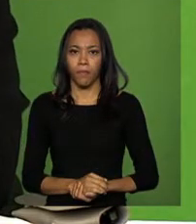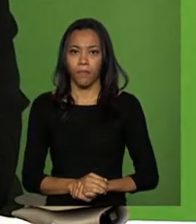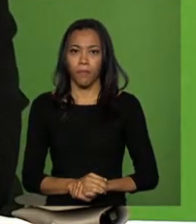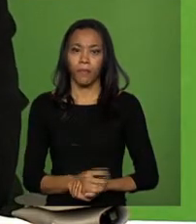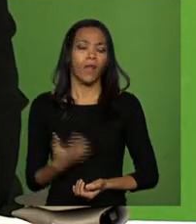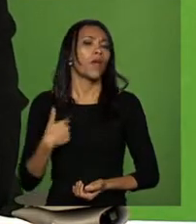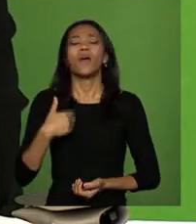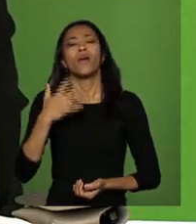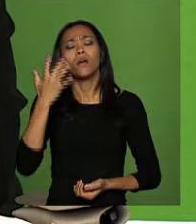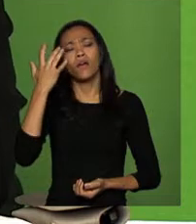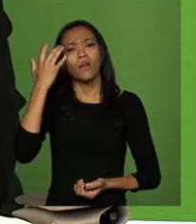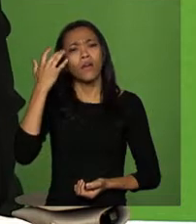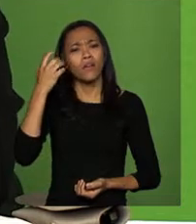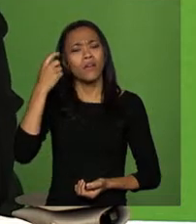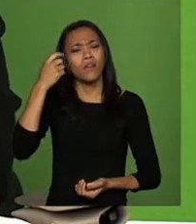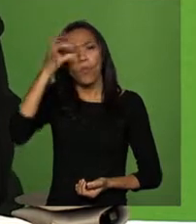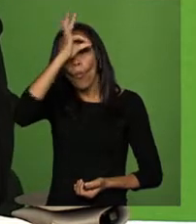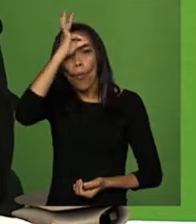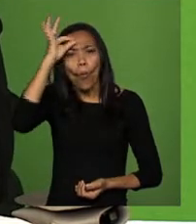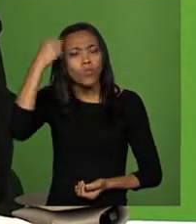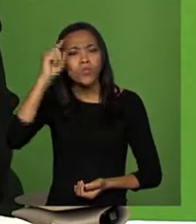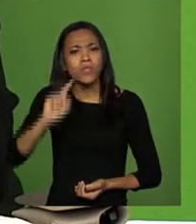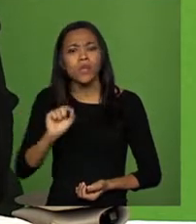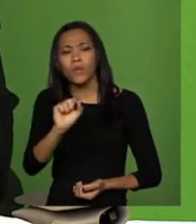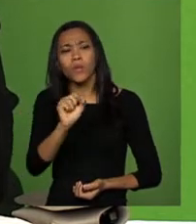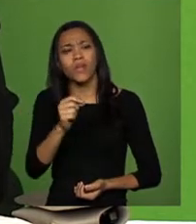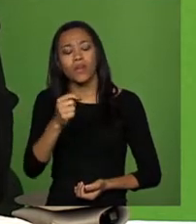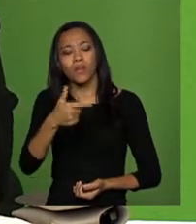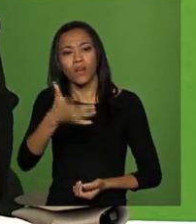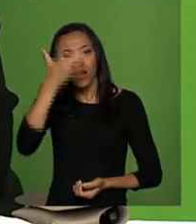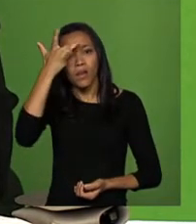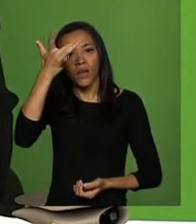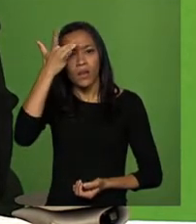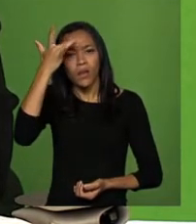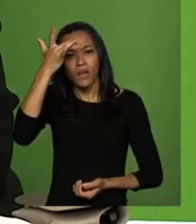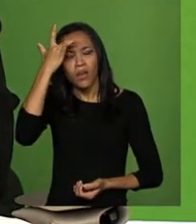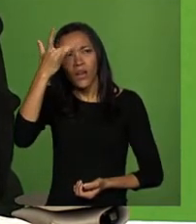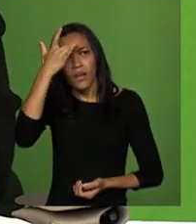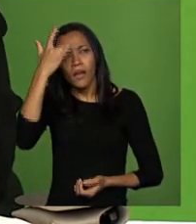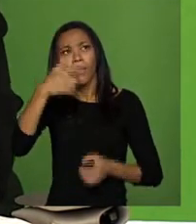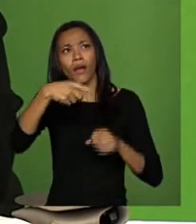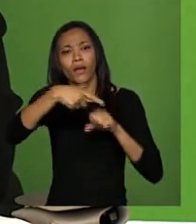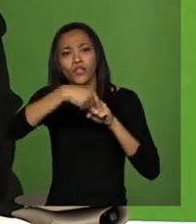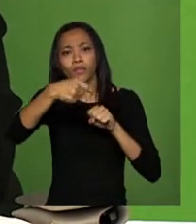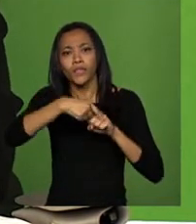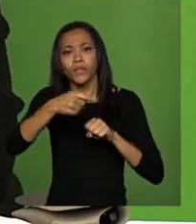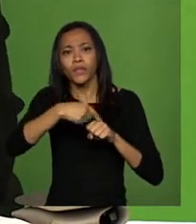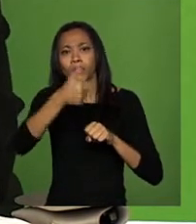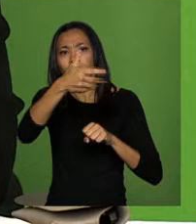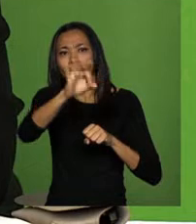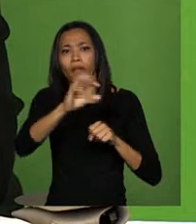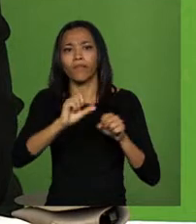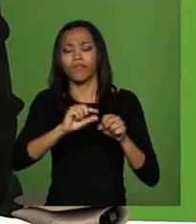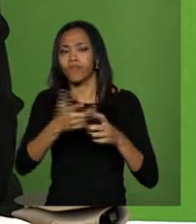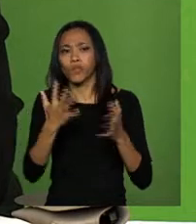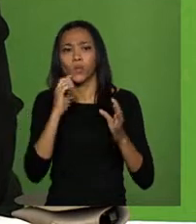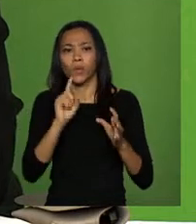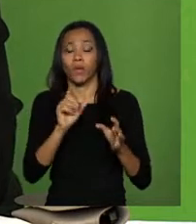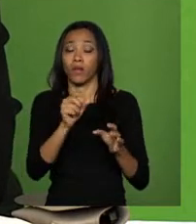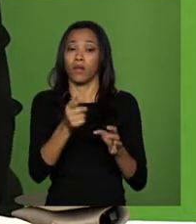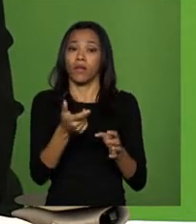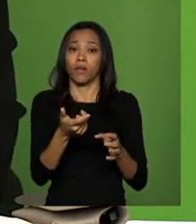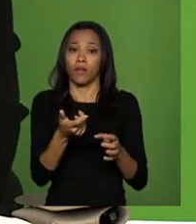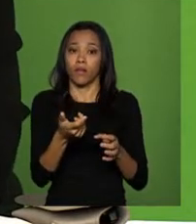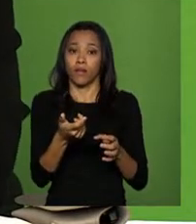Eu não sei o que... Alguém tem que me dizer, eu não estou gravando o parágrafo 10, artigo 17. A da isenção. A da isenção. Nós pedimos...